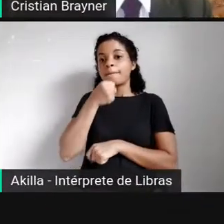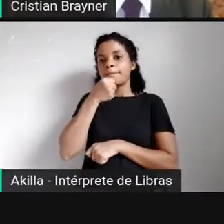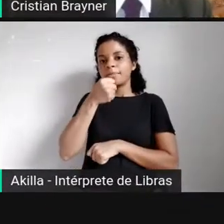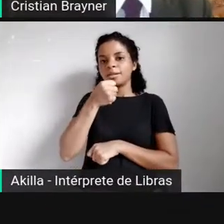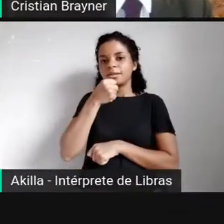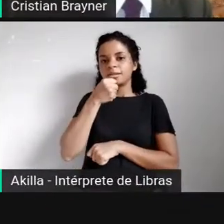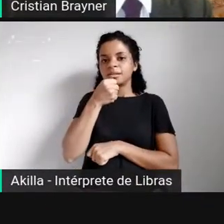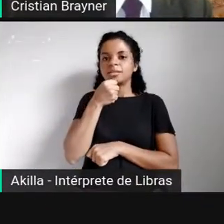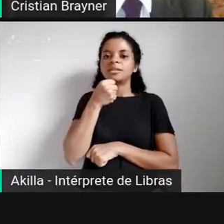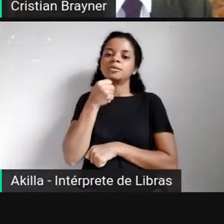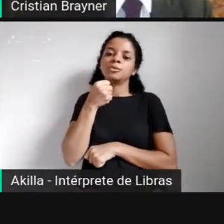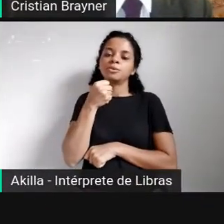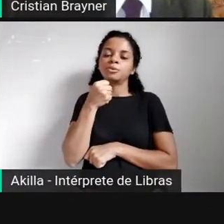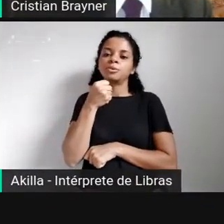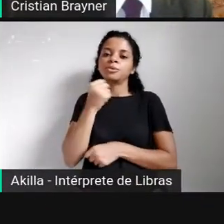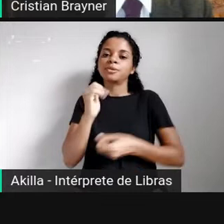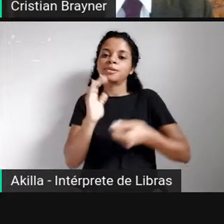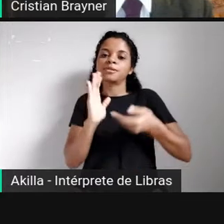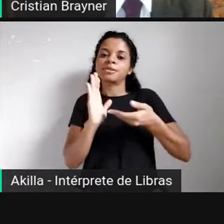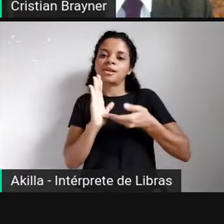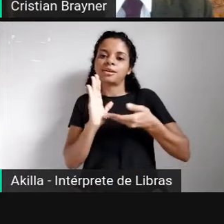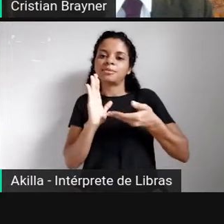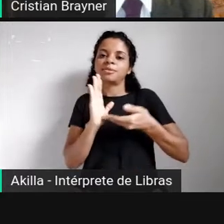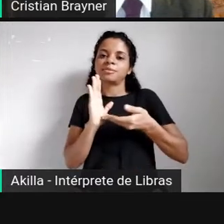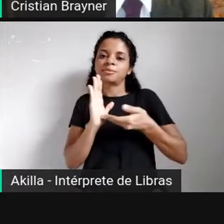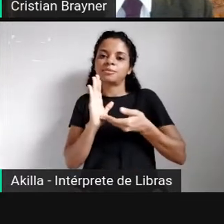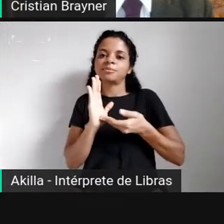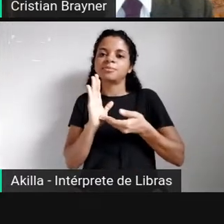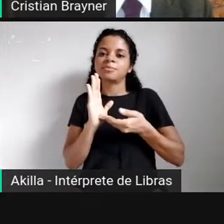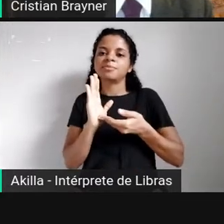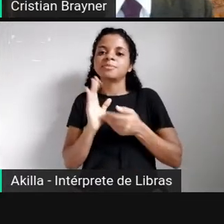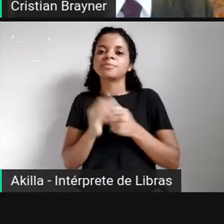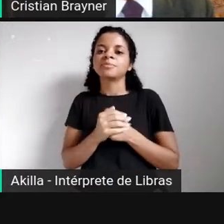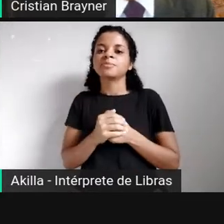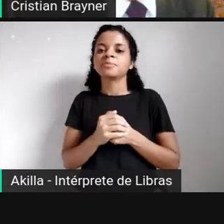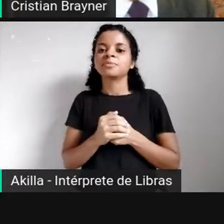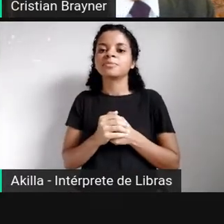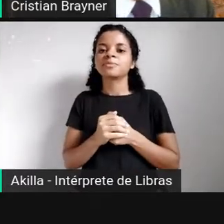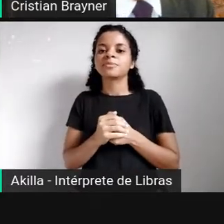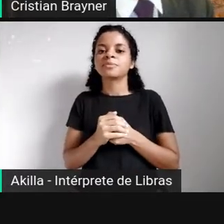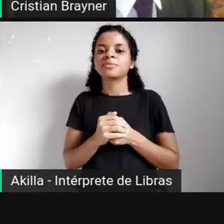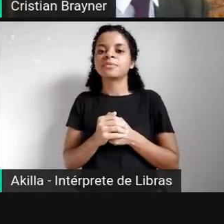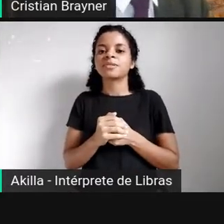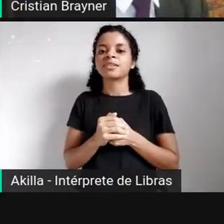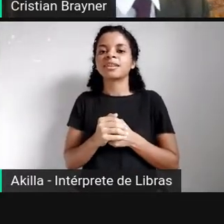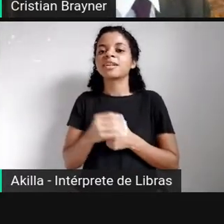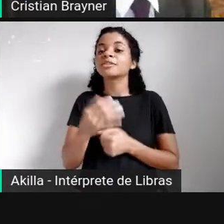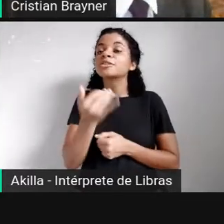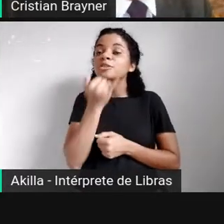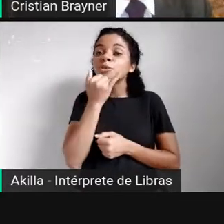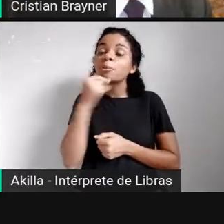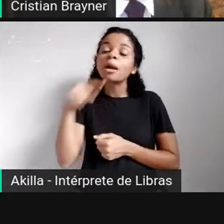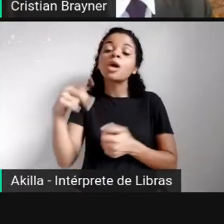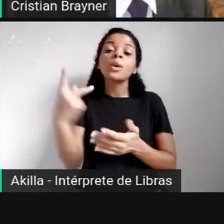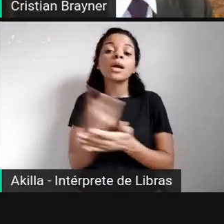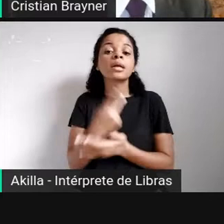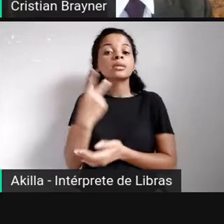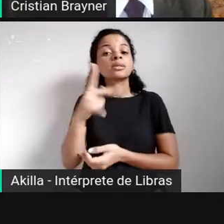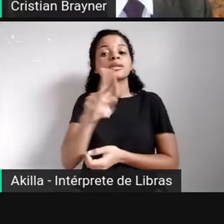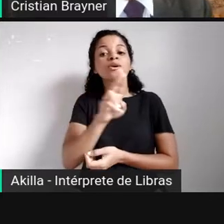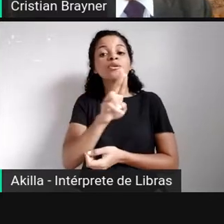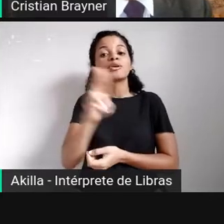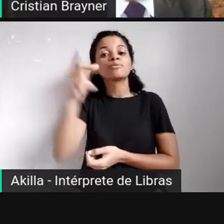da Câmara dos Deputados, uma proposta de melhoramento. Christian, acabei errando o nome de novo, está vendo? Apesar de ter